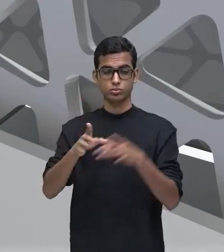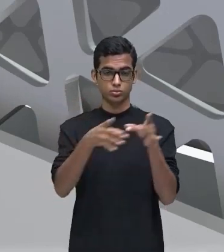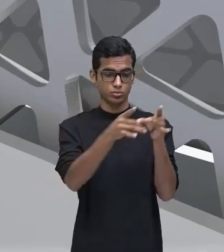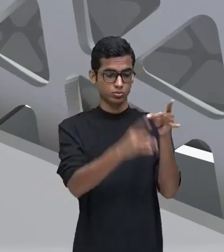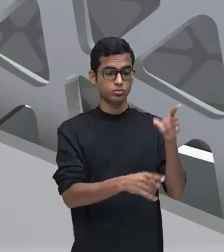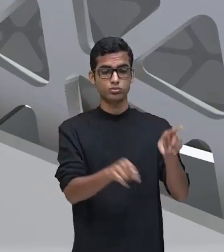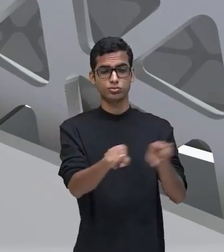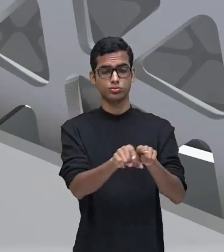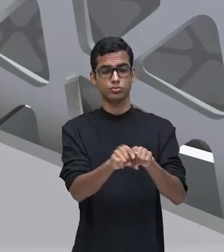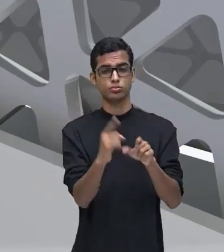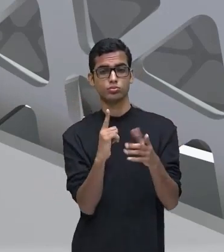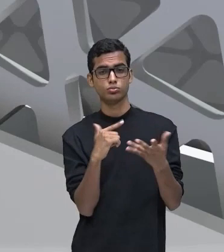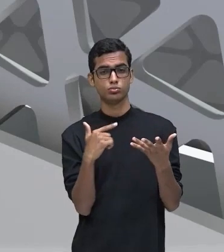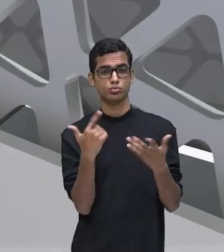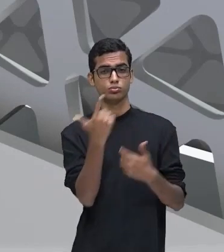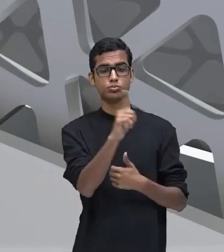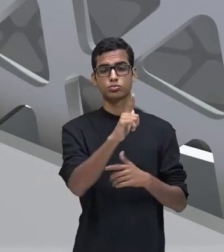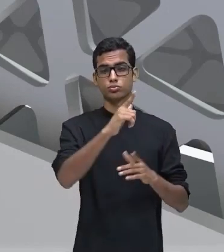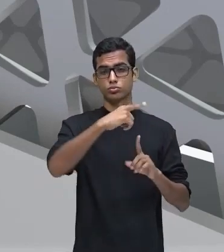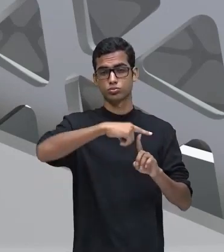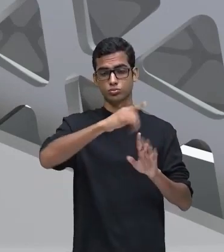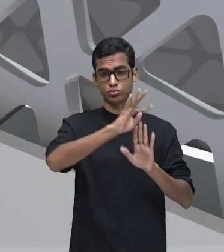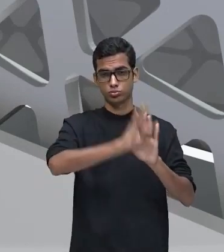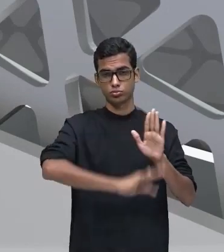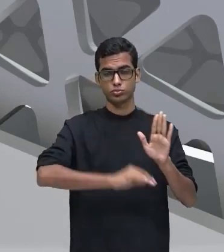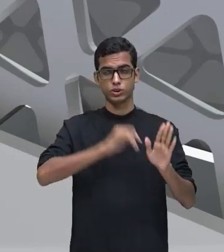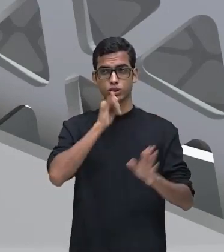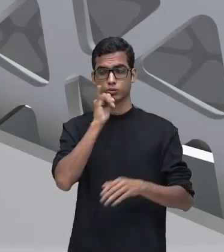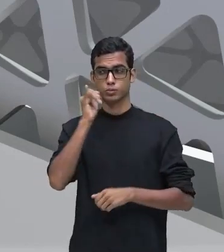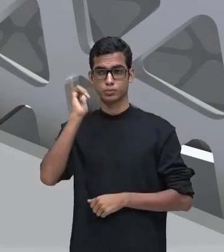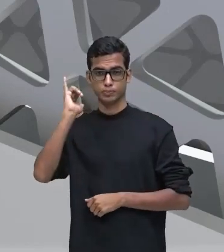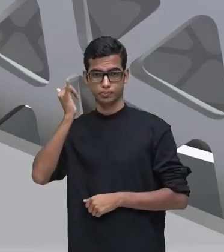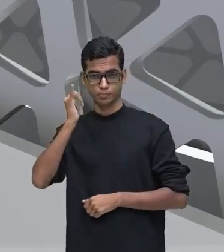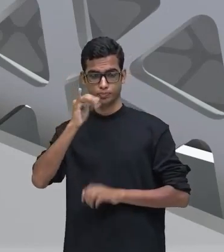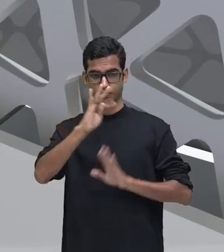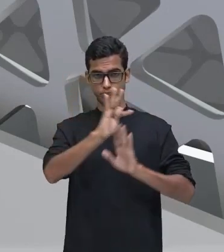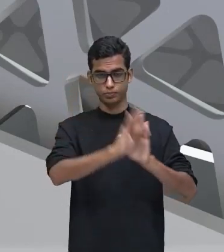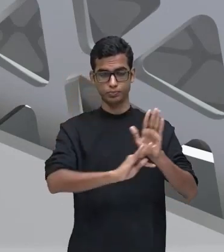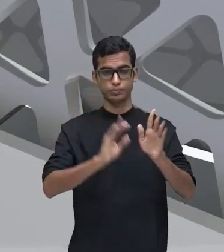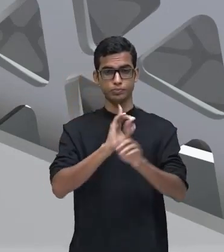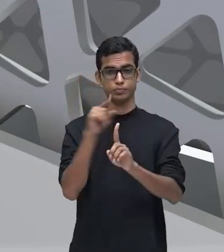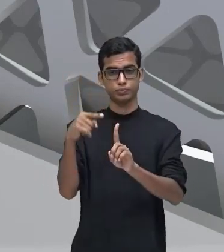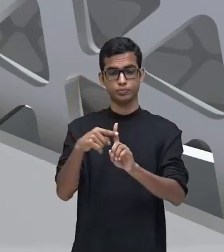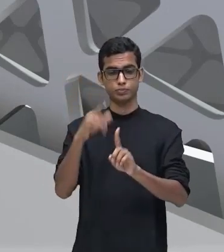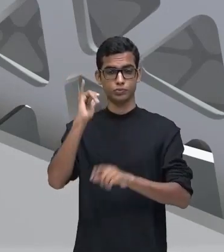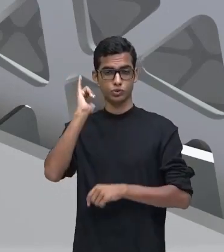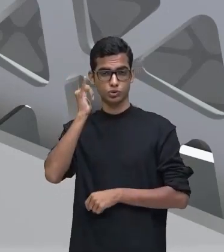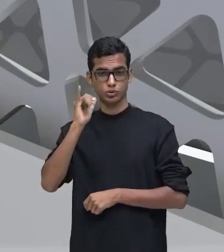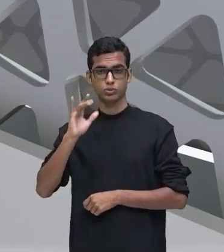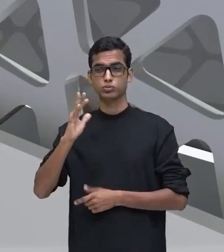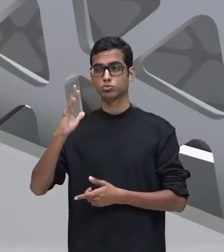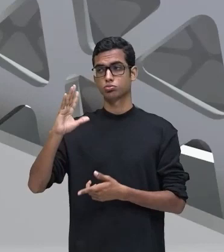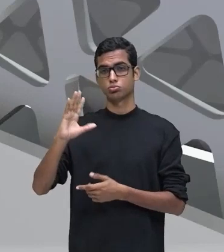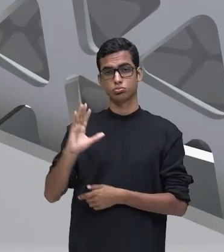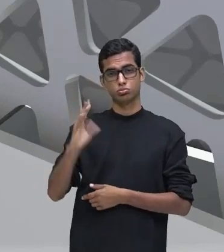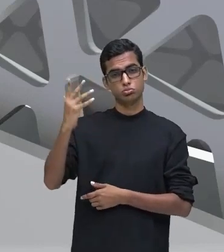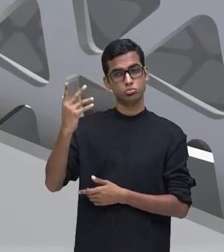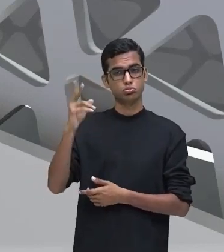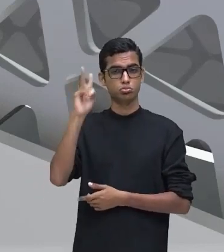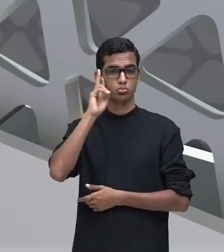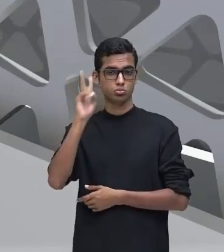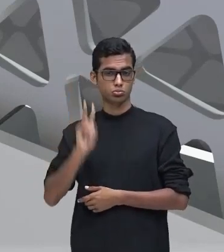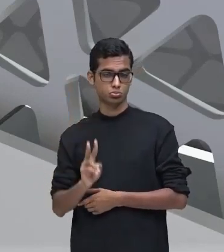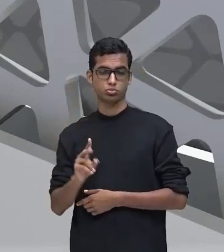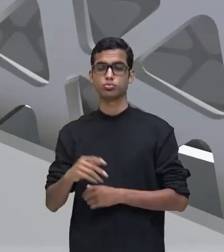tipos textuais, como a narração, que é exatamente aquele texto que tem a função de narrar, contar uma história,